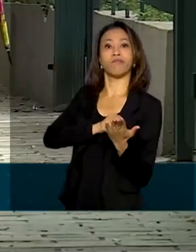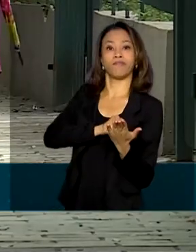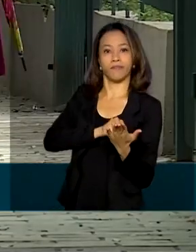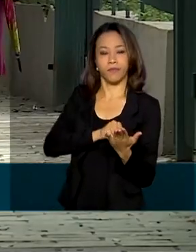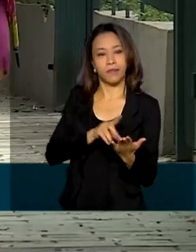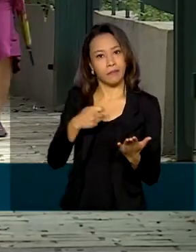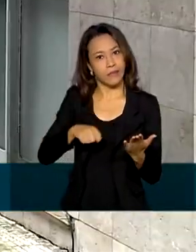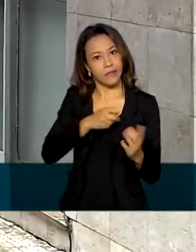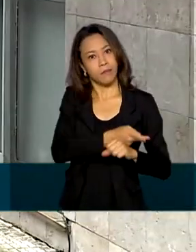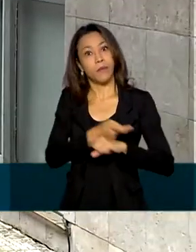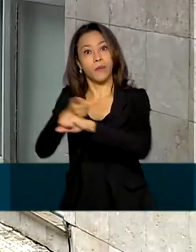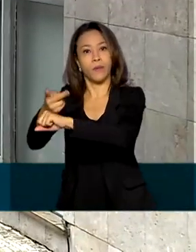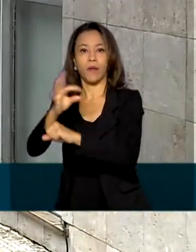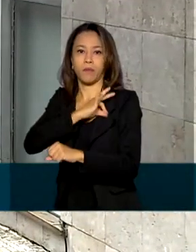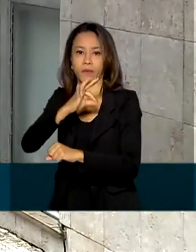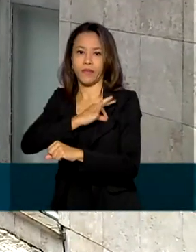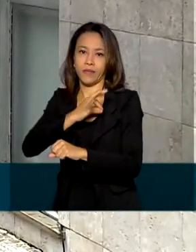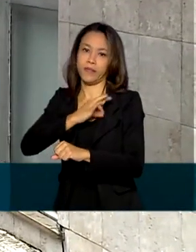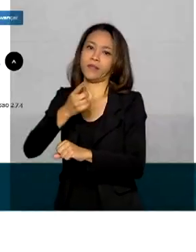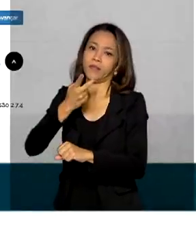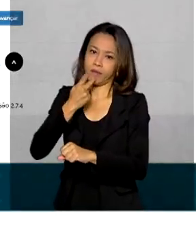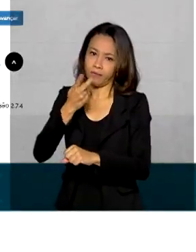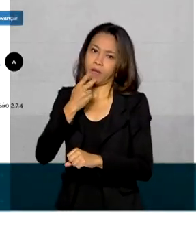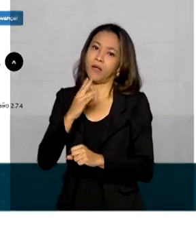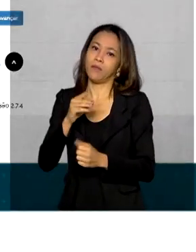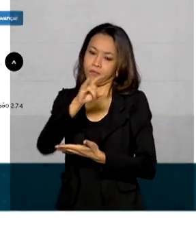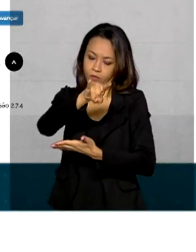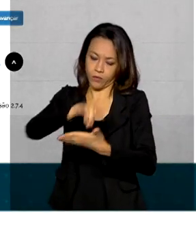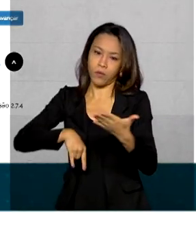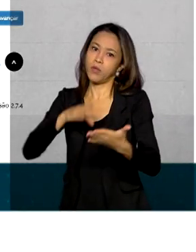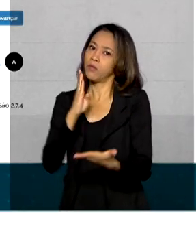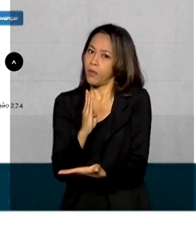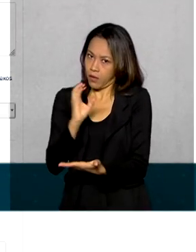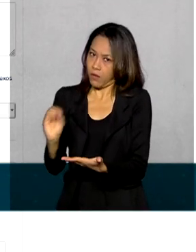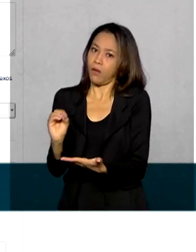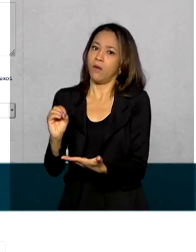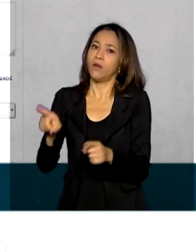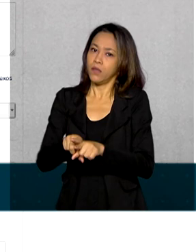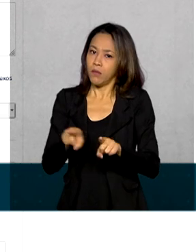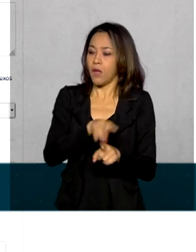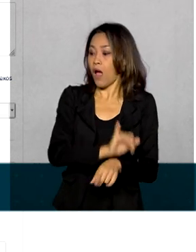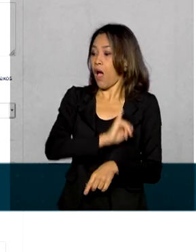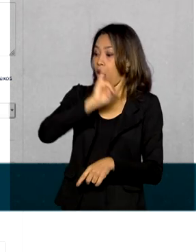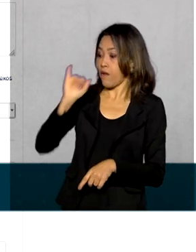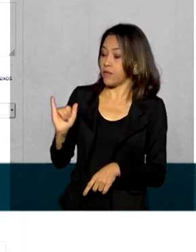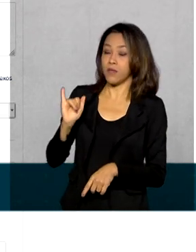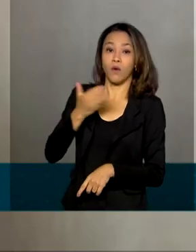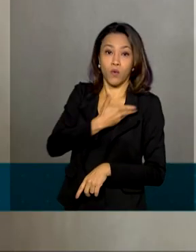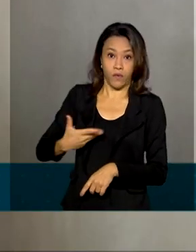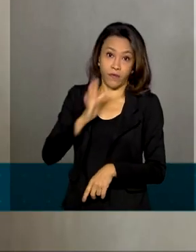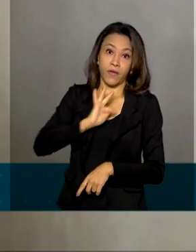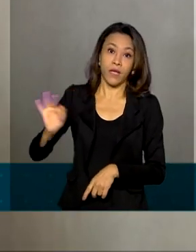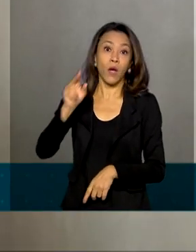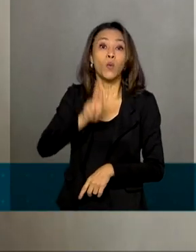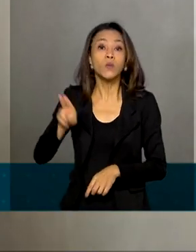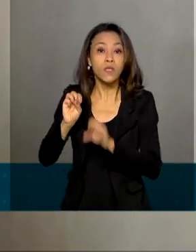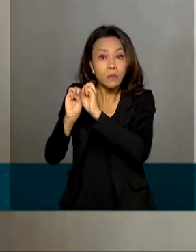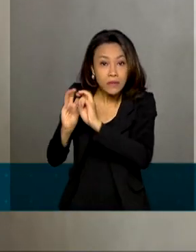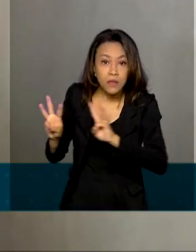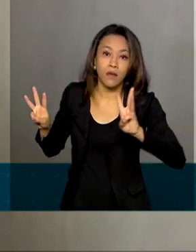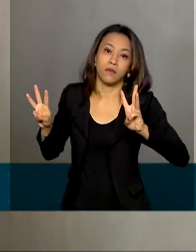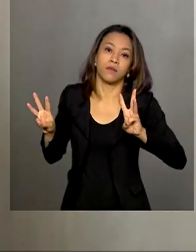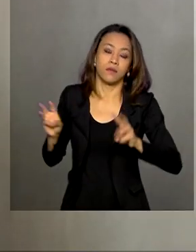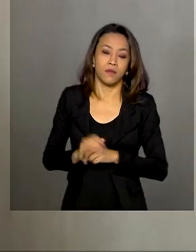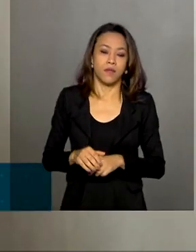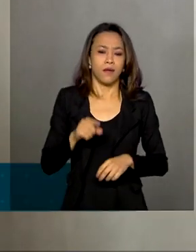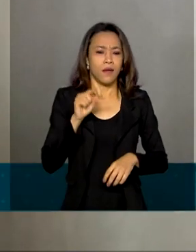procurar a polícia e registrar a ocorrência e também informar o governo federal pelo mesmo site. Lá tem todas as